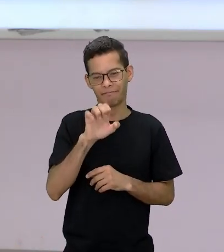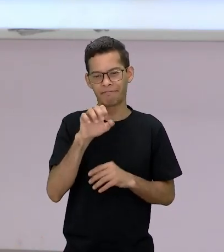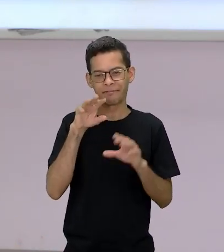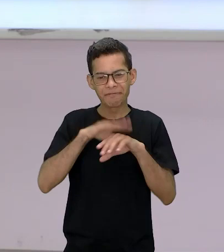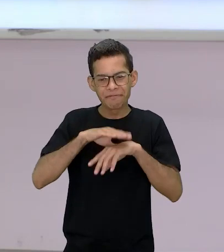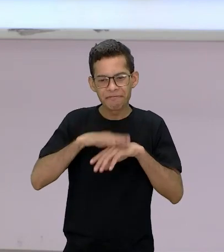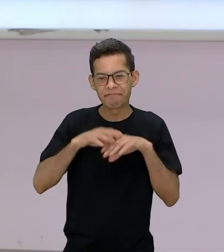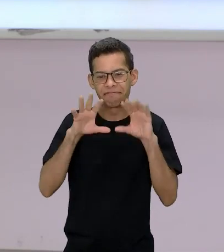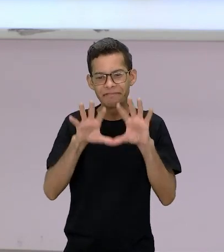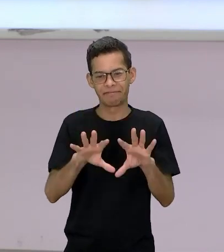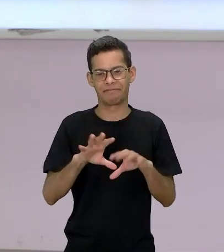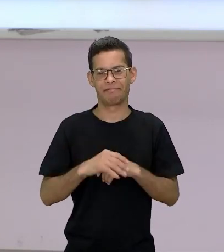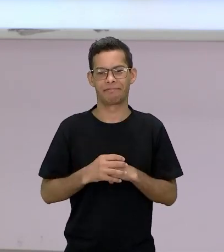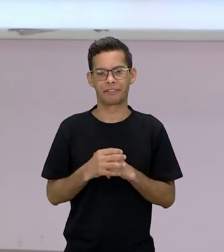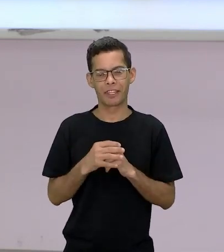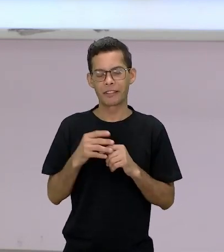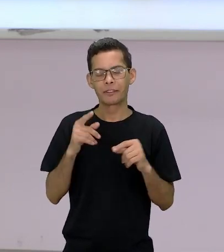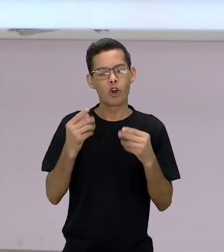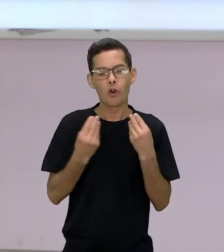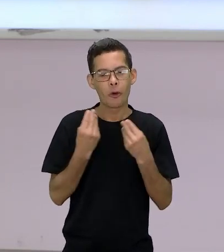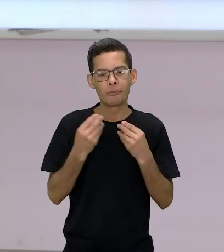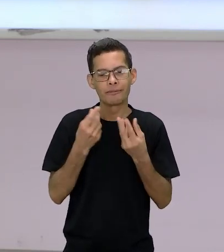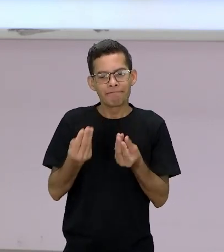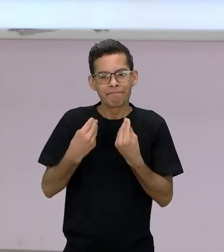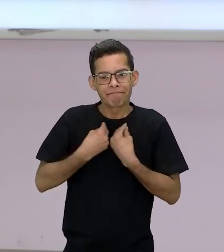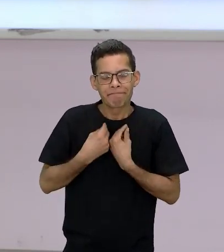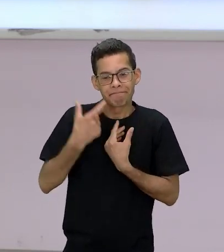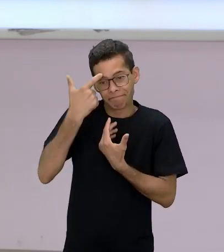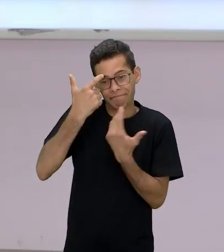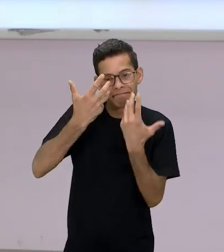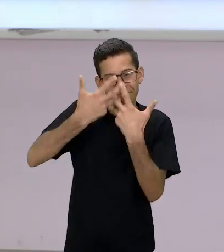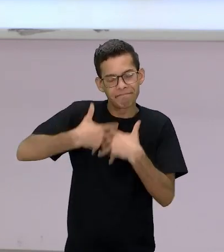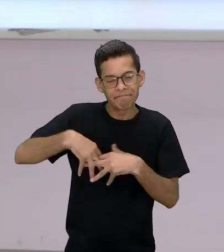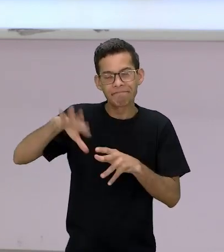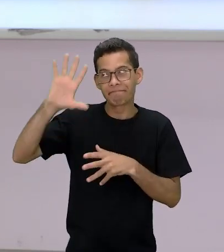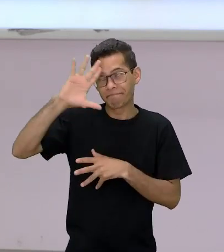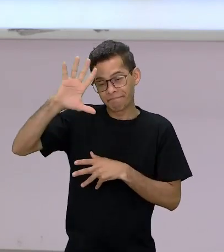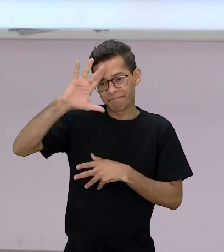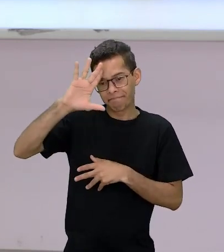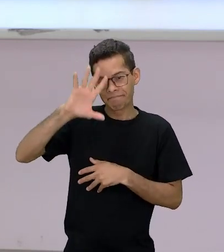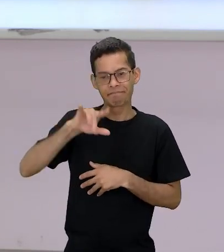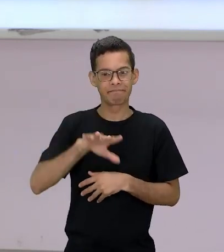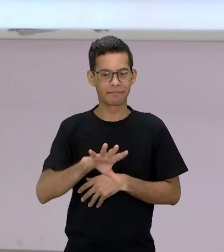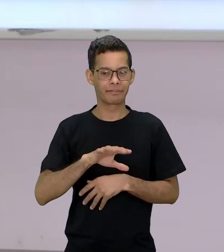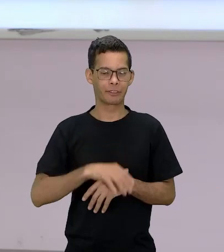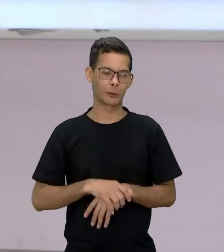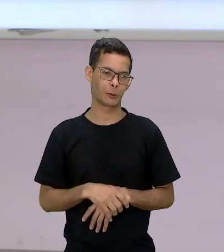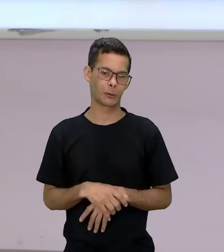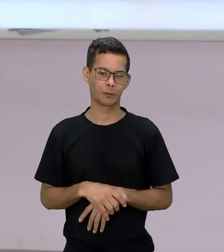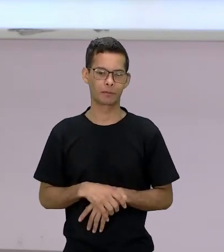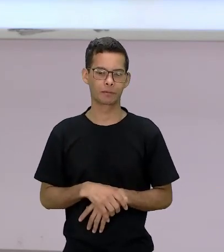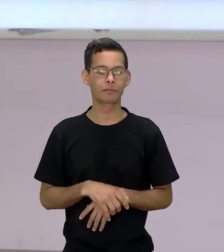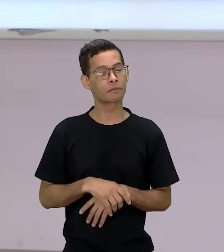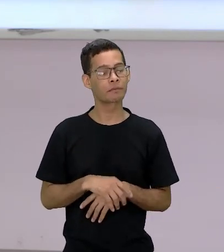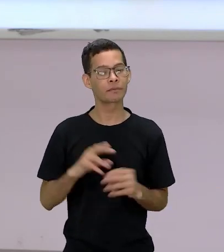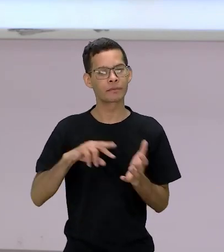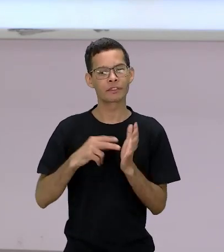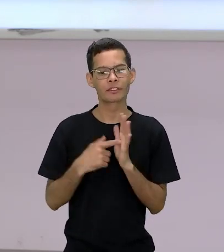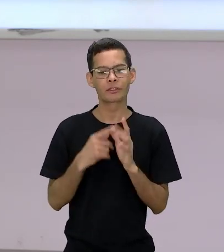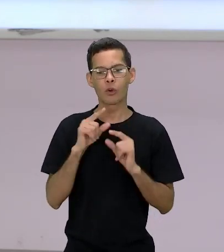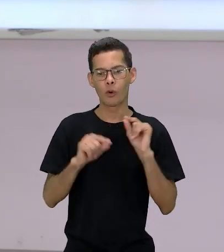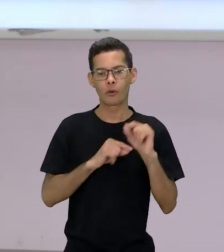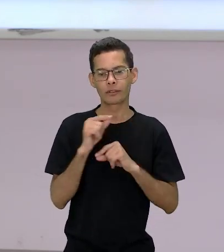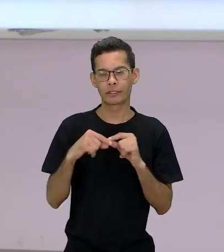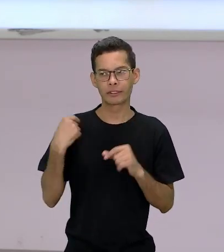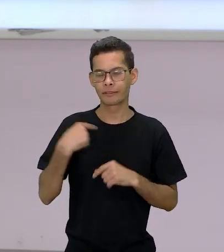literatura para a nossa reflexão é uma obra que é um assim é um soco no estômago né